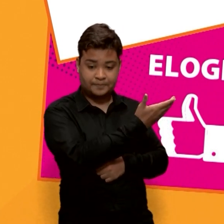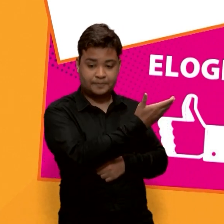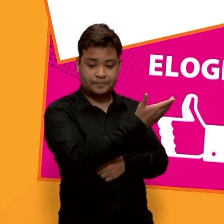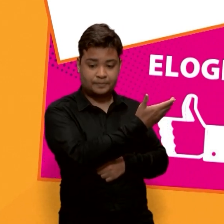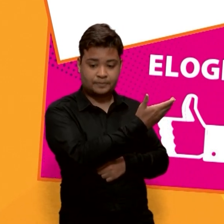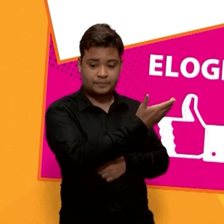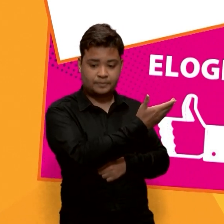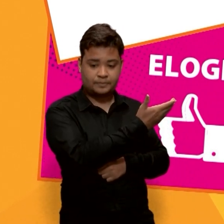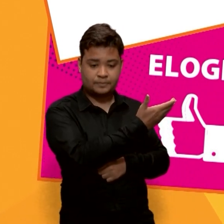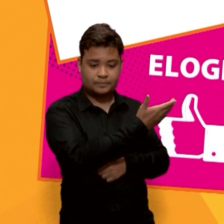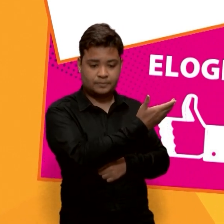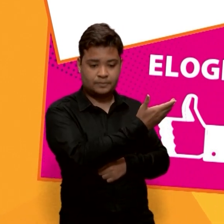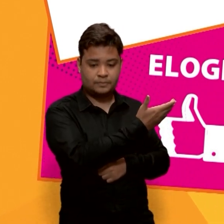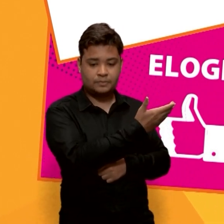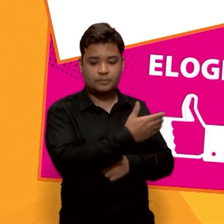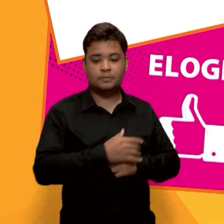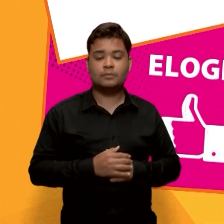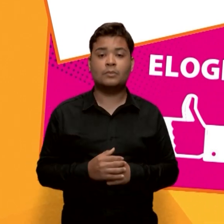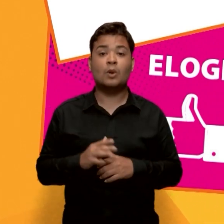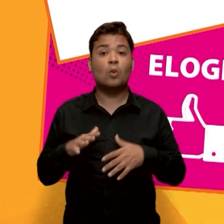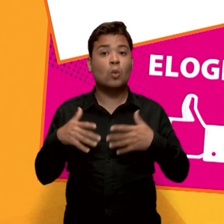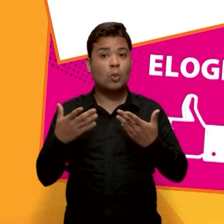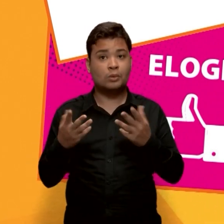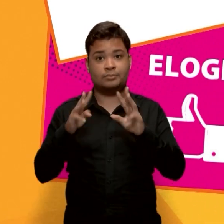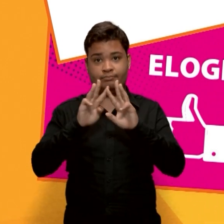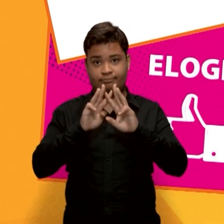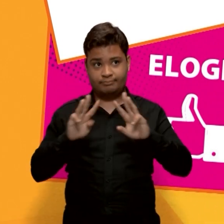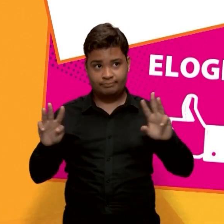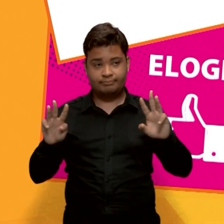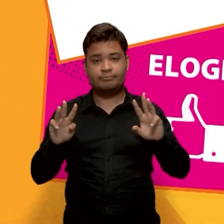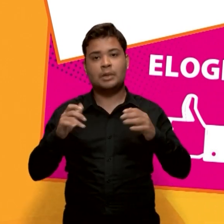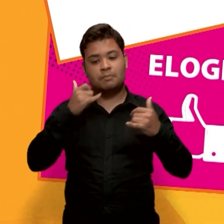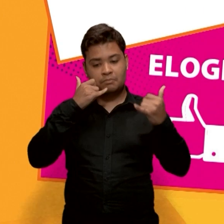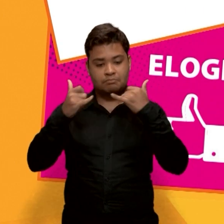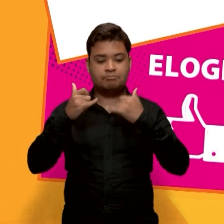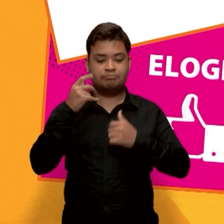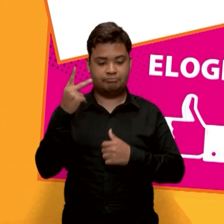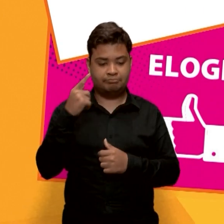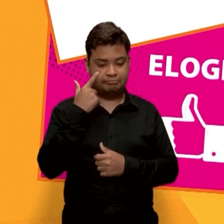1149 ou pelo site da ouvidoria.